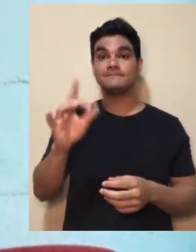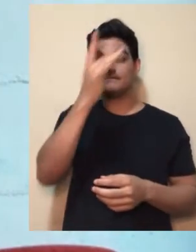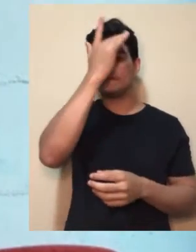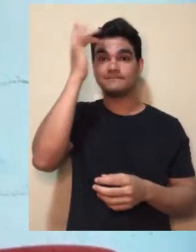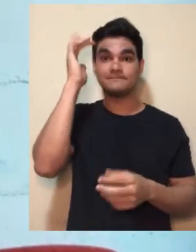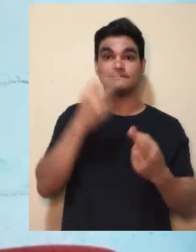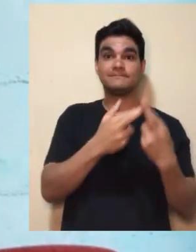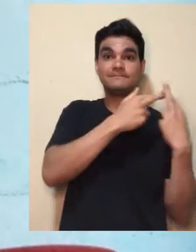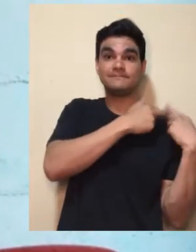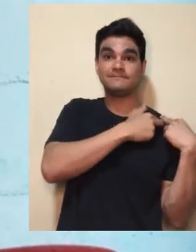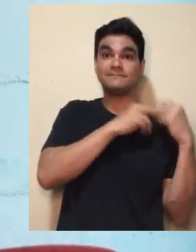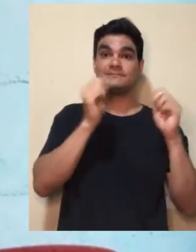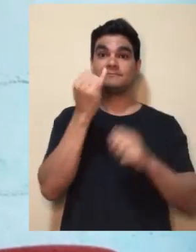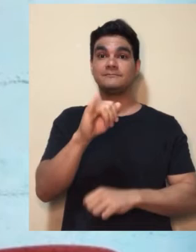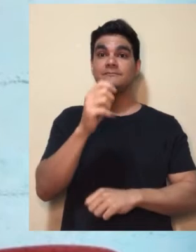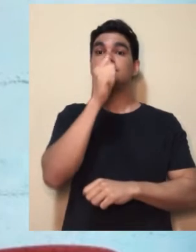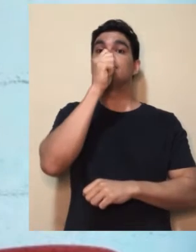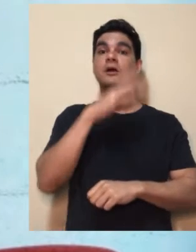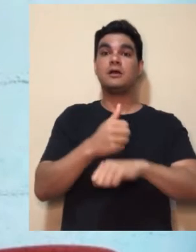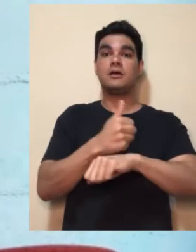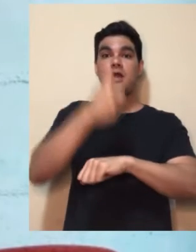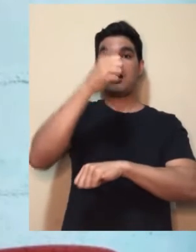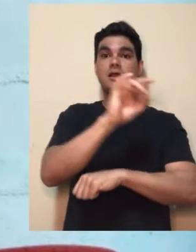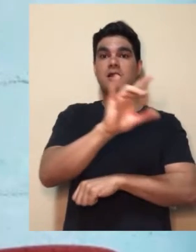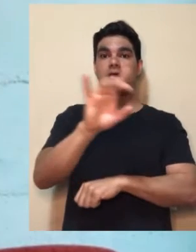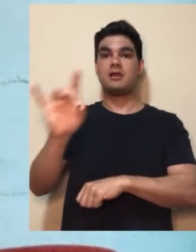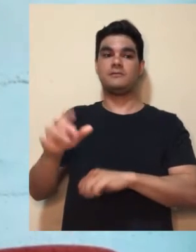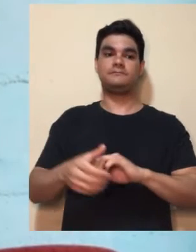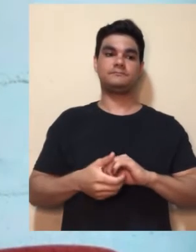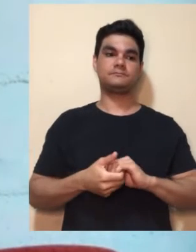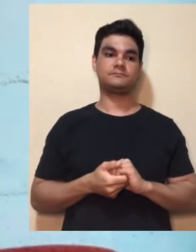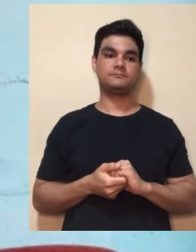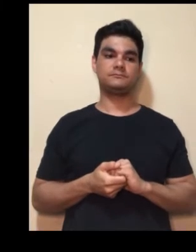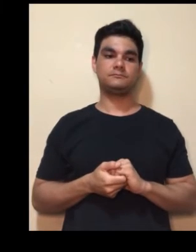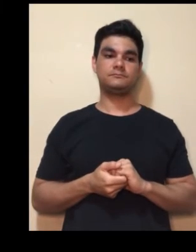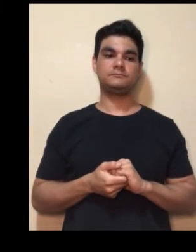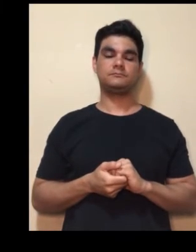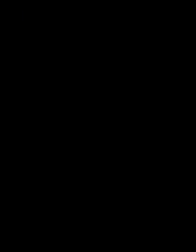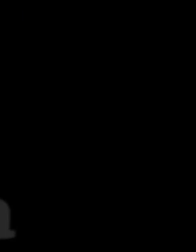Então, a responsabilidade da qualidade do ar que respiramos é de todos nós.